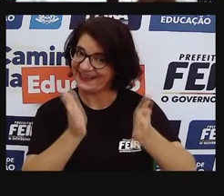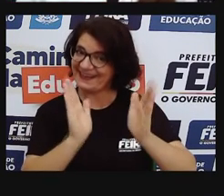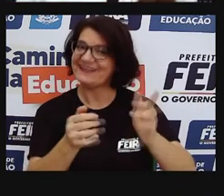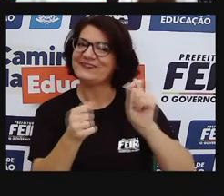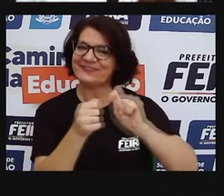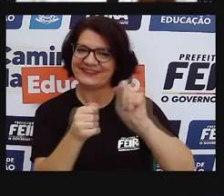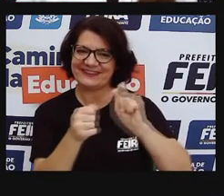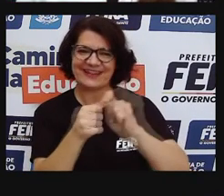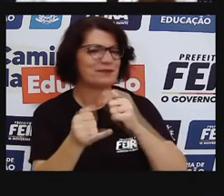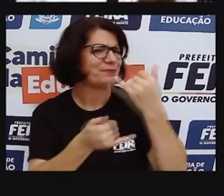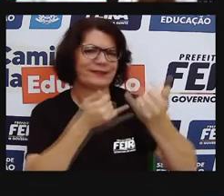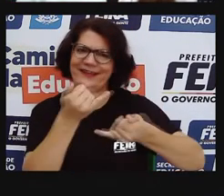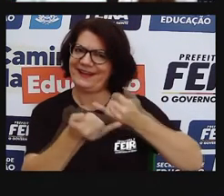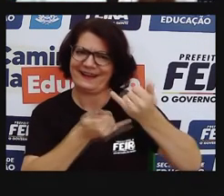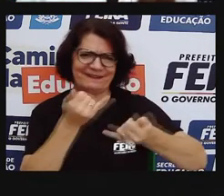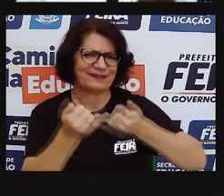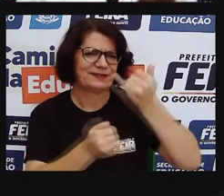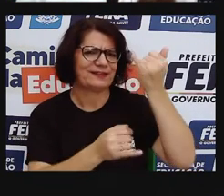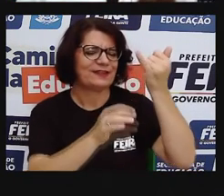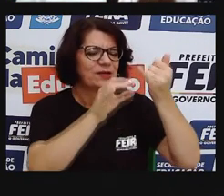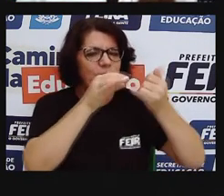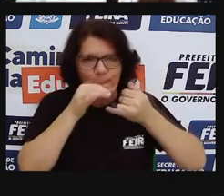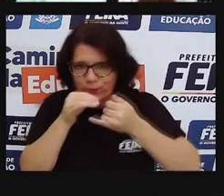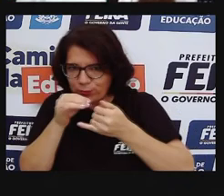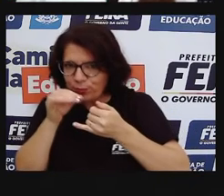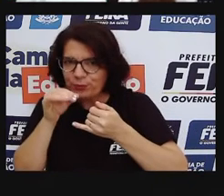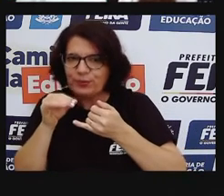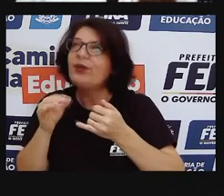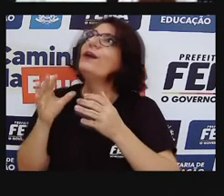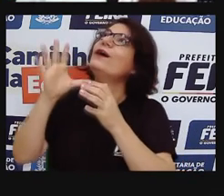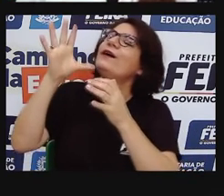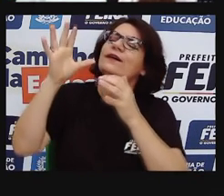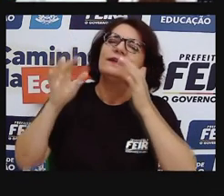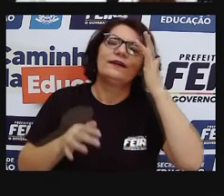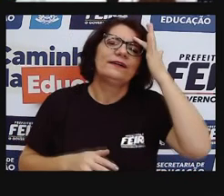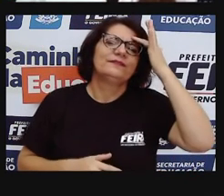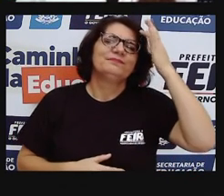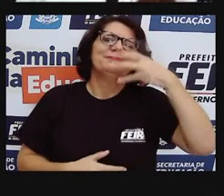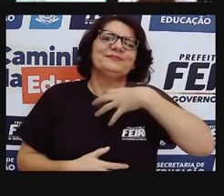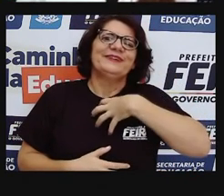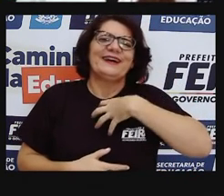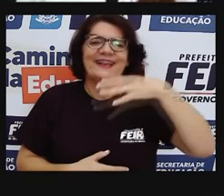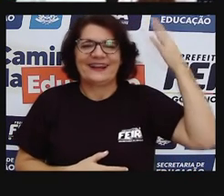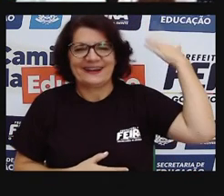fazia, brincava, até hoje eu não posso ver uma bola de sabão que eu vou atrás.